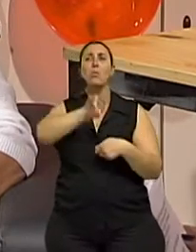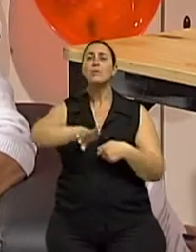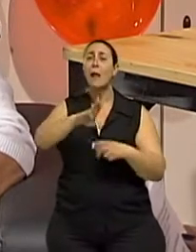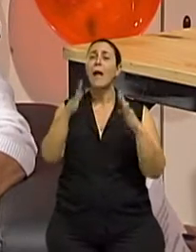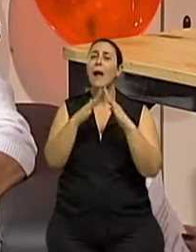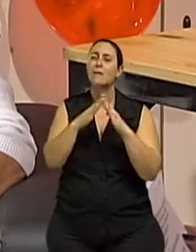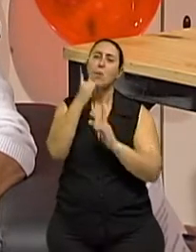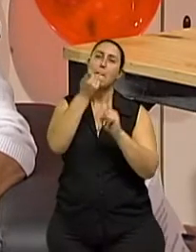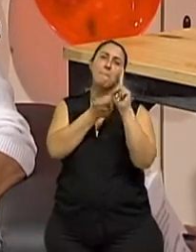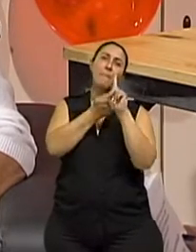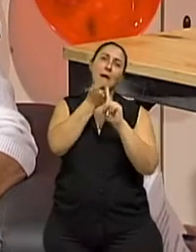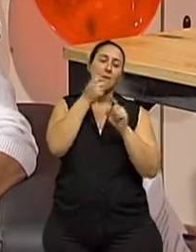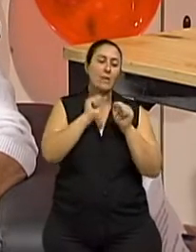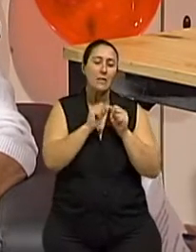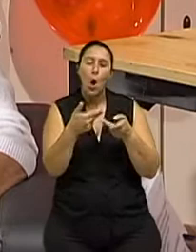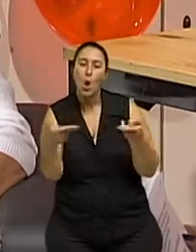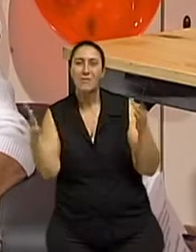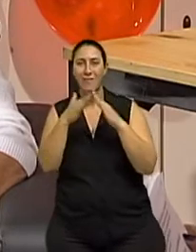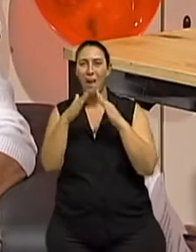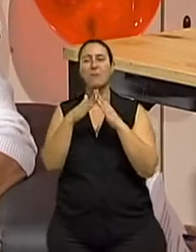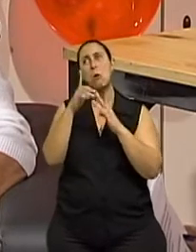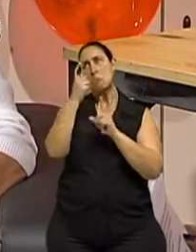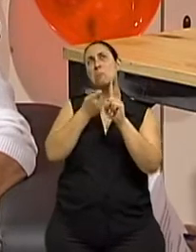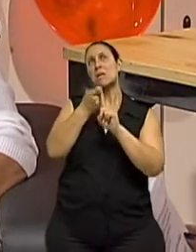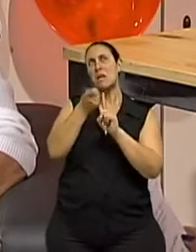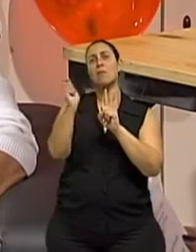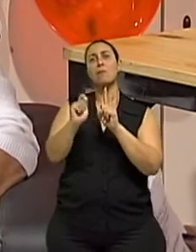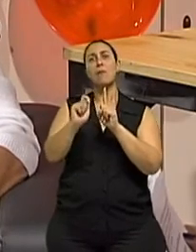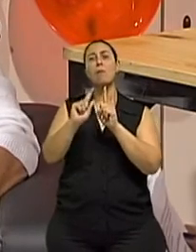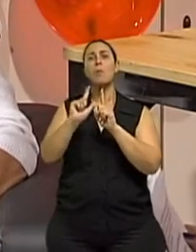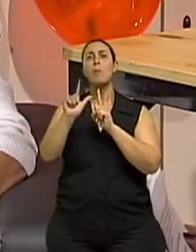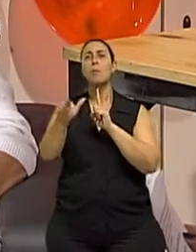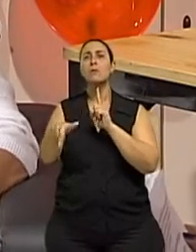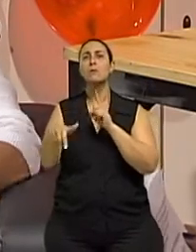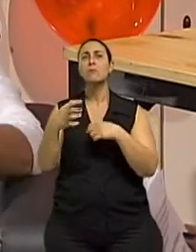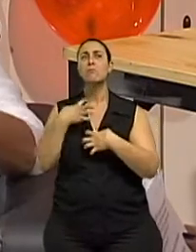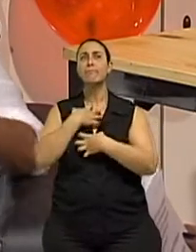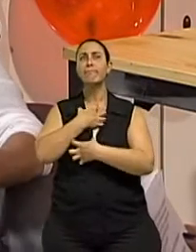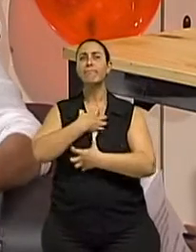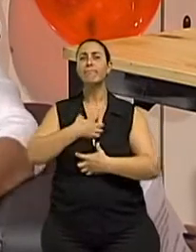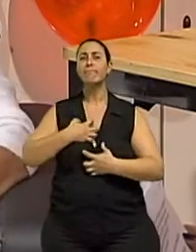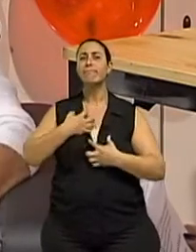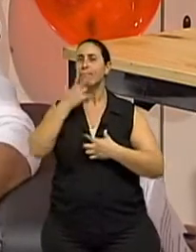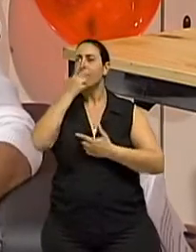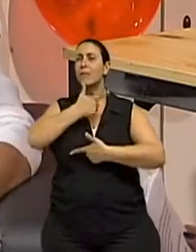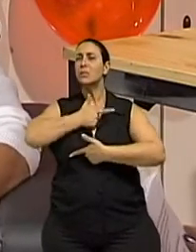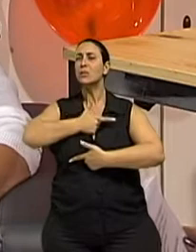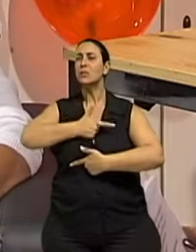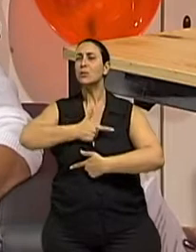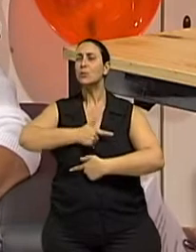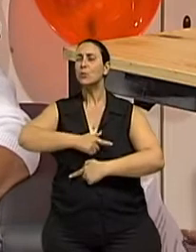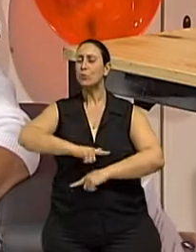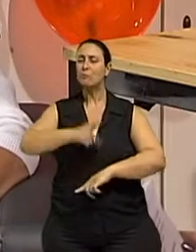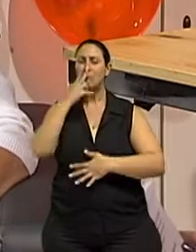um mês. Mas não é bem assim. Esse vazio vai chegar no momento que nós não tivermos outro